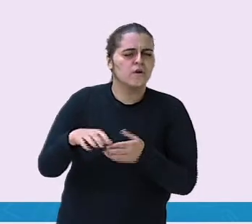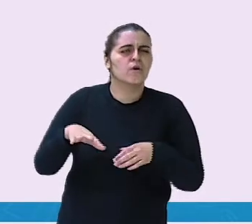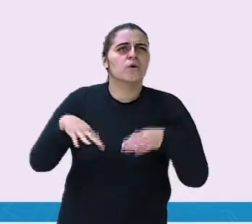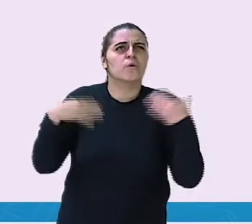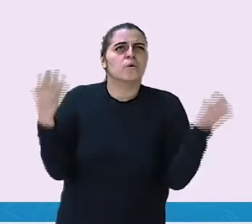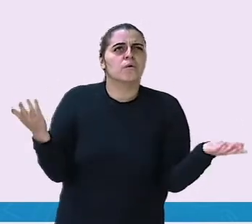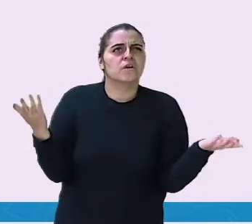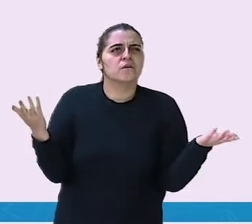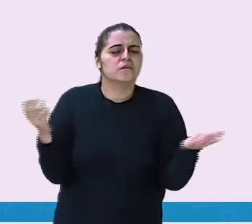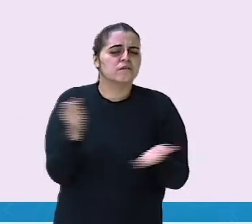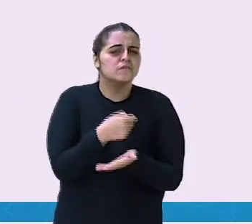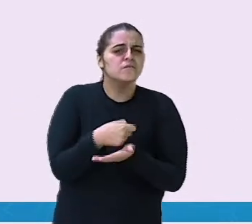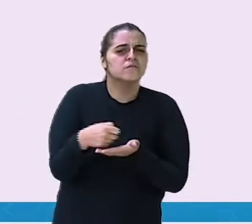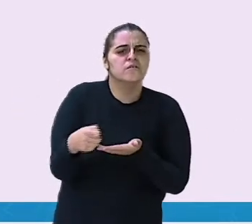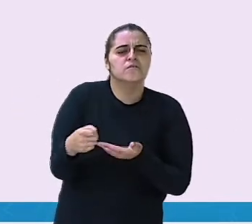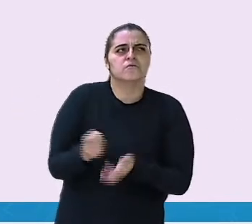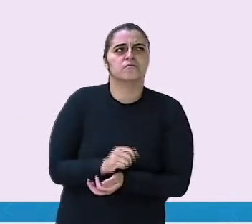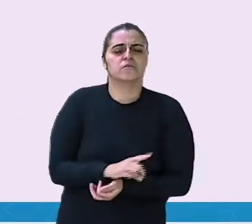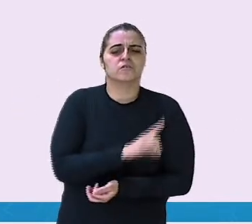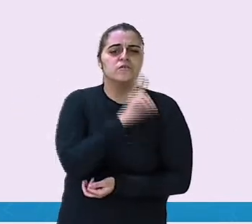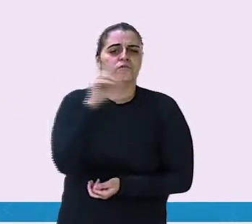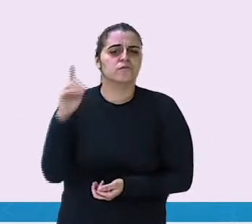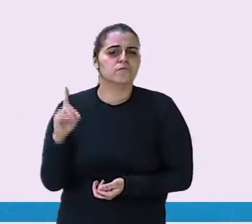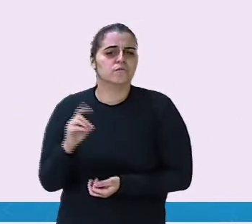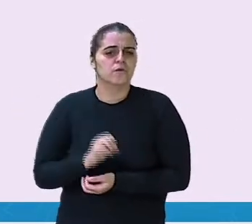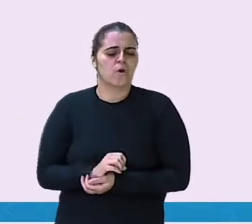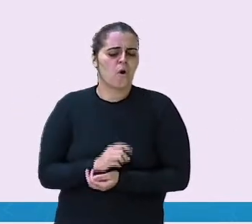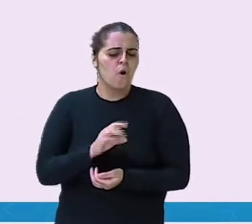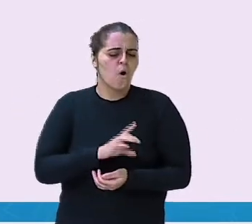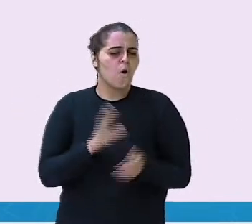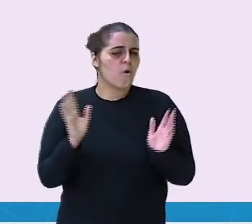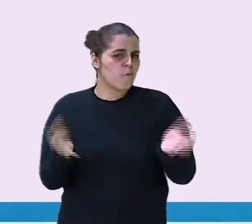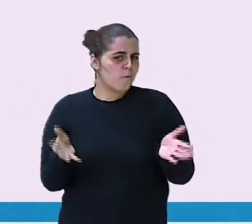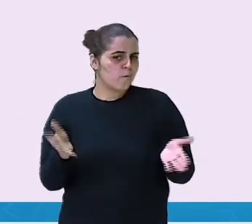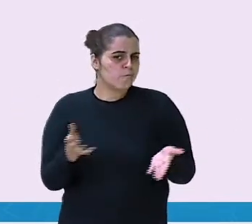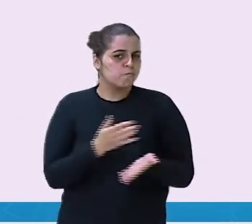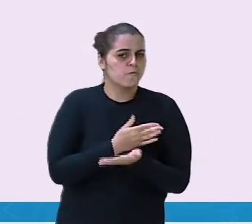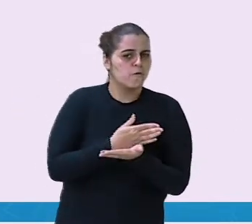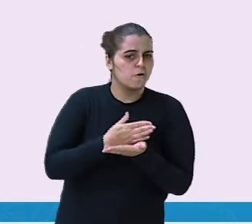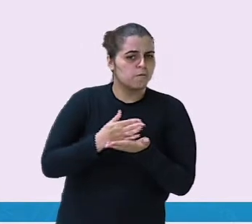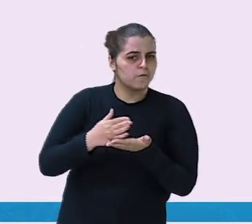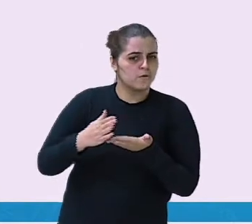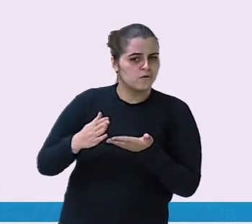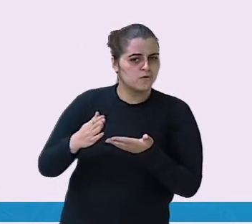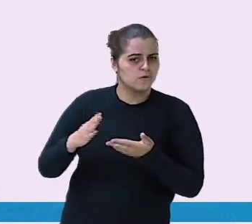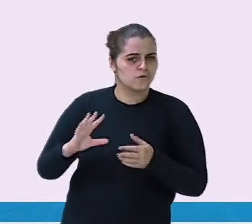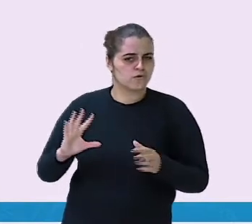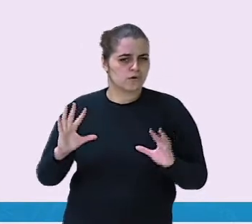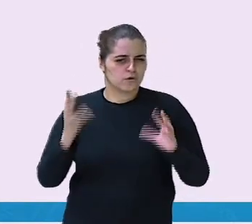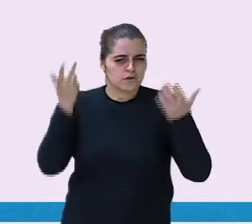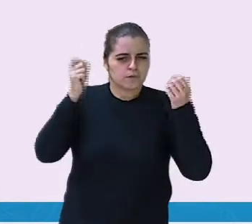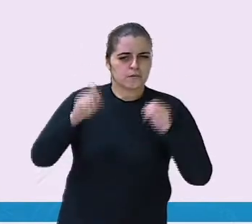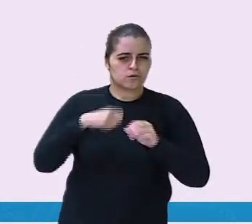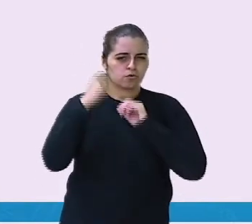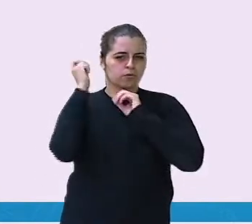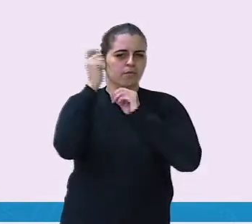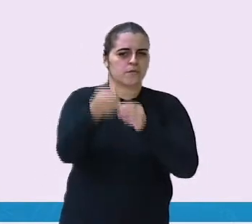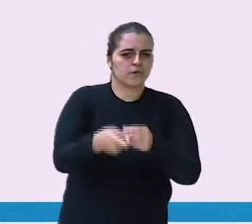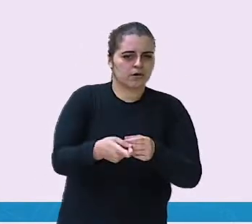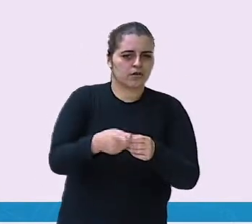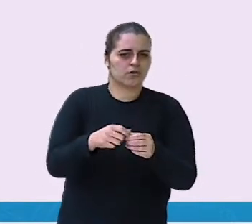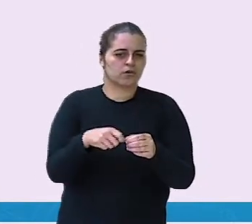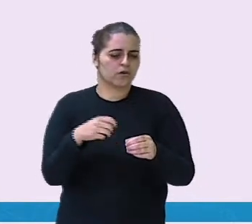o que foi escrito nessa data? Hoje, começou a temporada de pesca. Todos nós